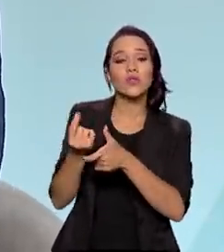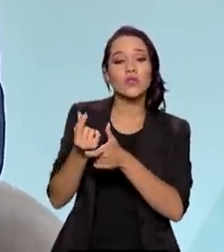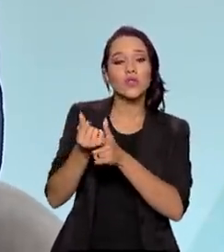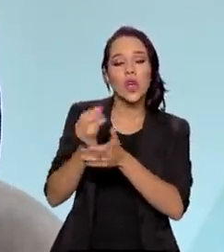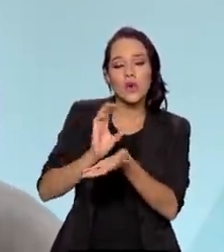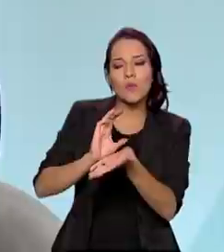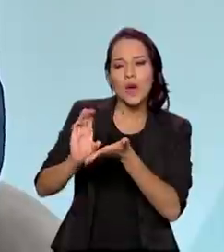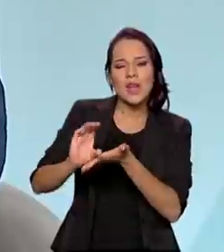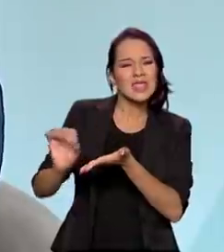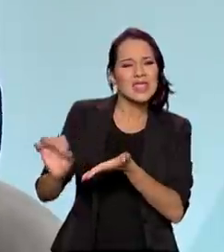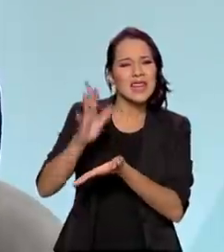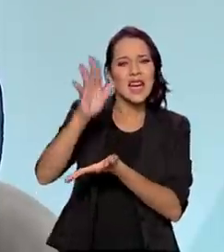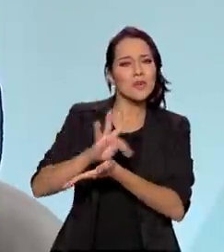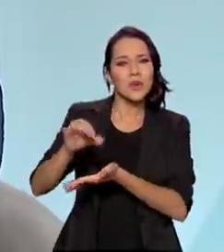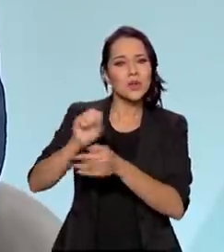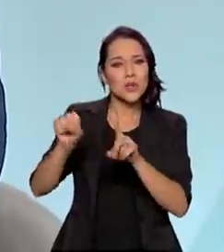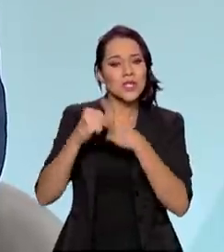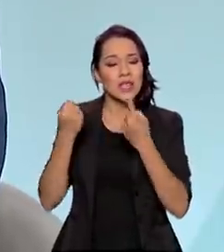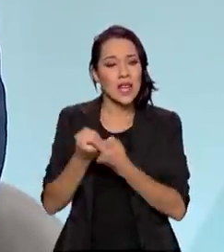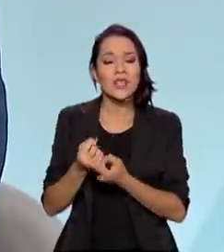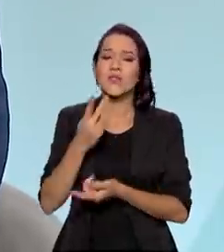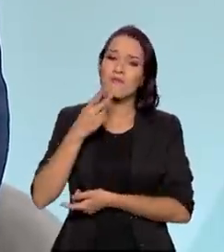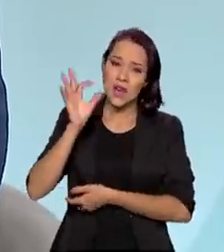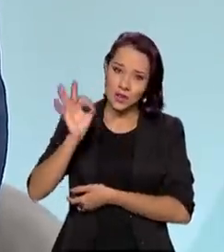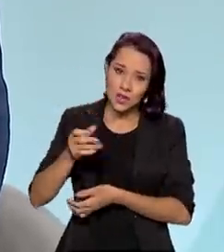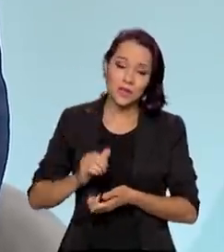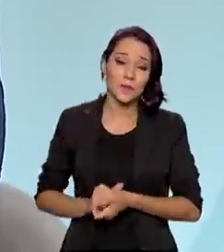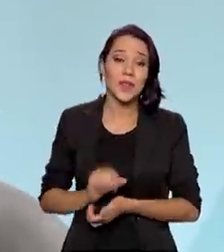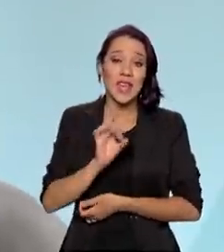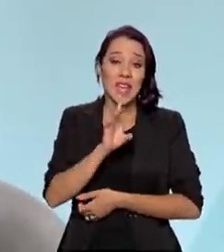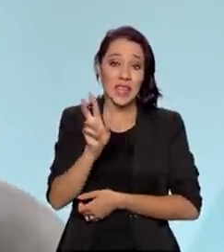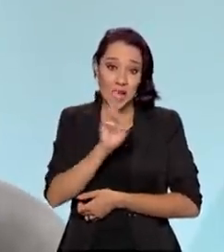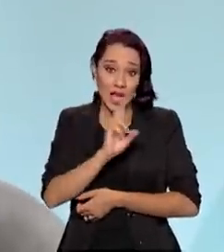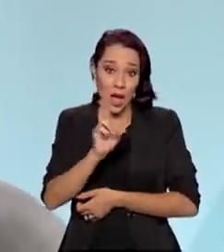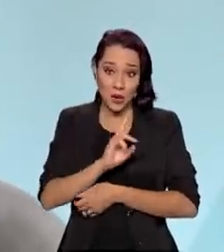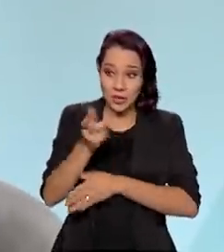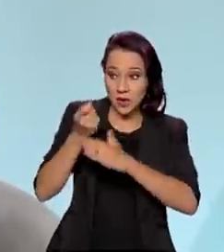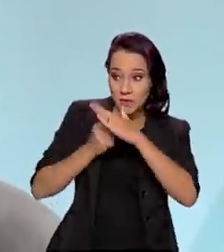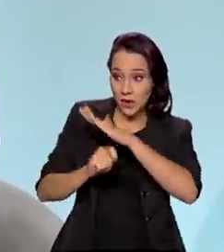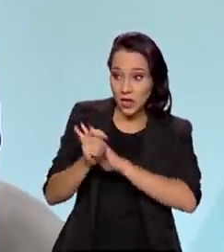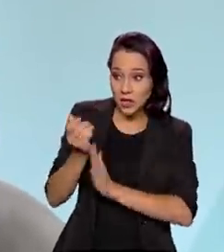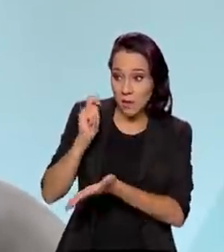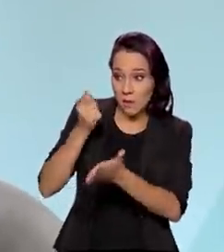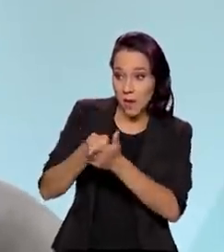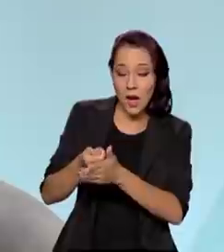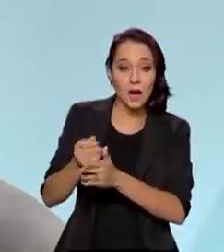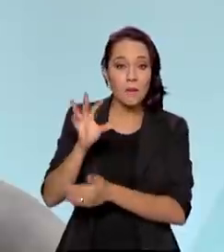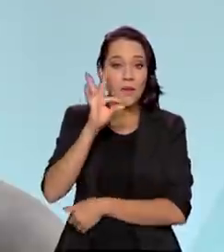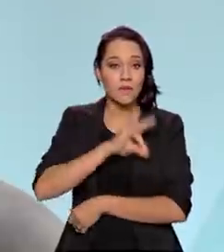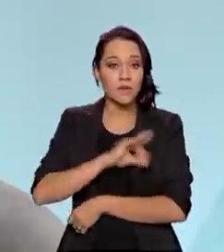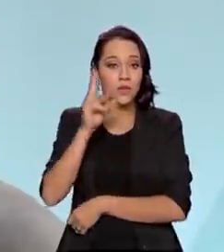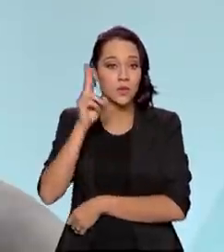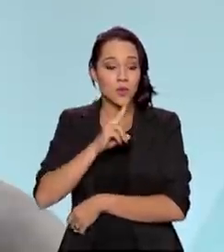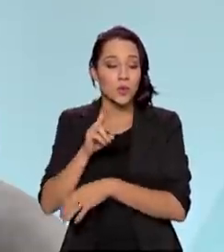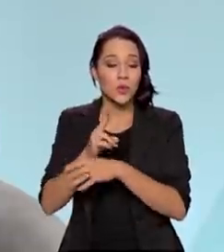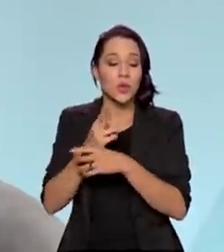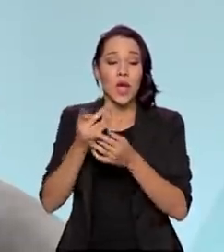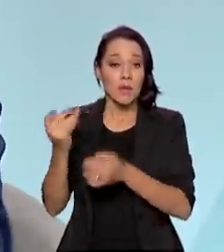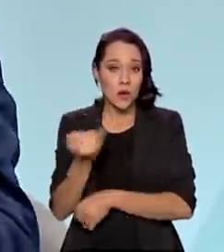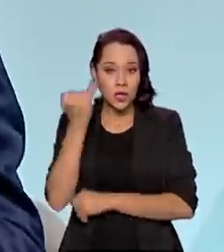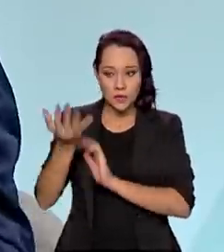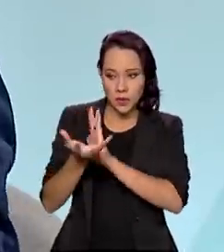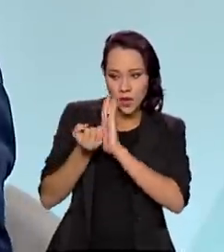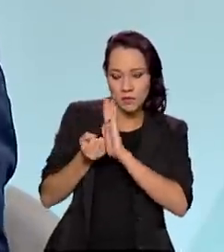recurso que é tão caro para toda a sociedade. Eu insisto nisso. Cada real que você investe no benefício social é muito importante para aquele que recebe.